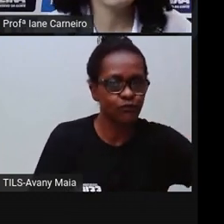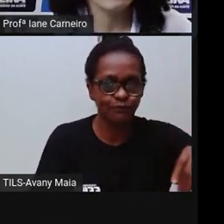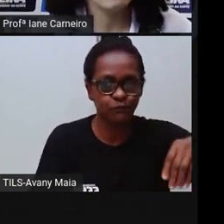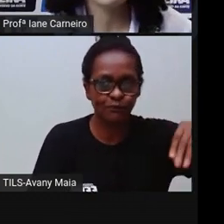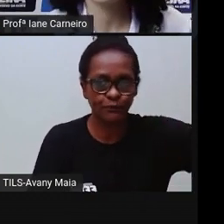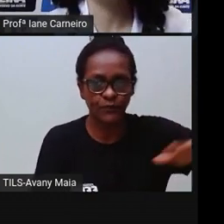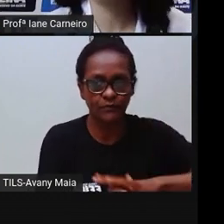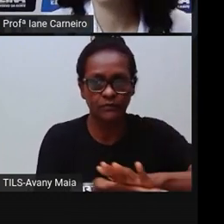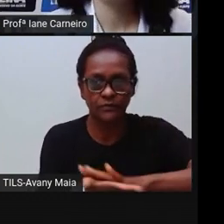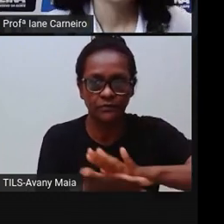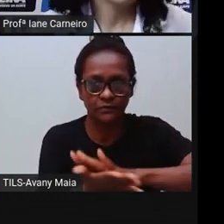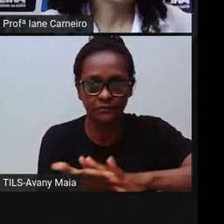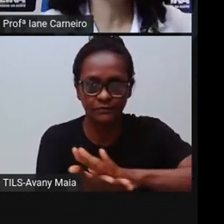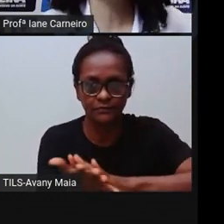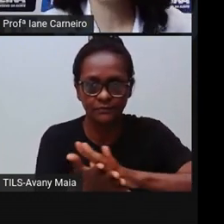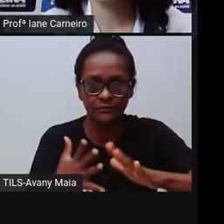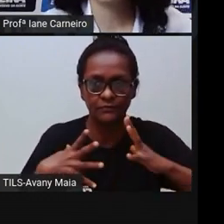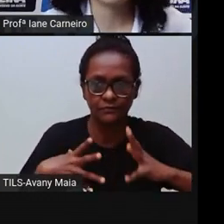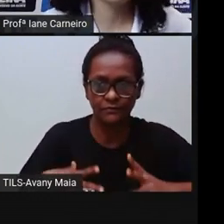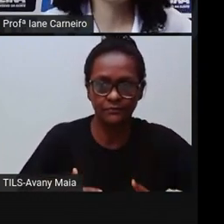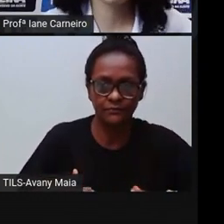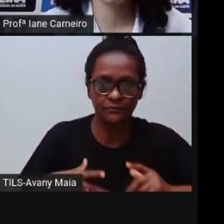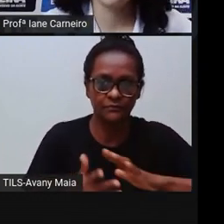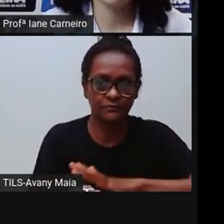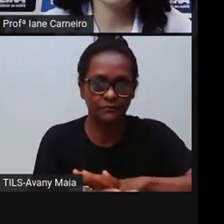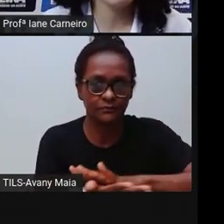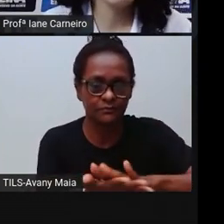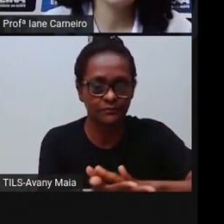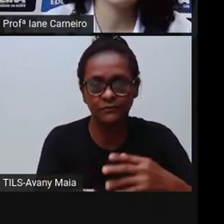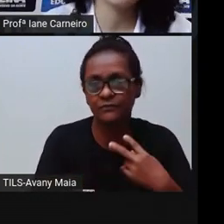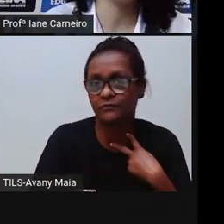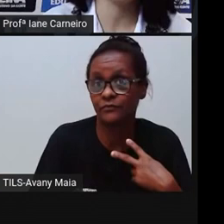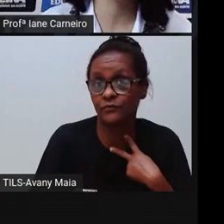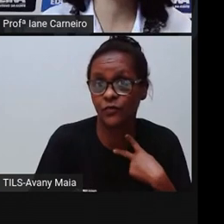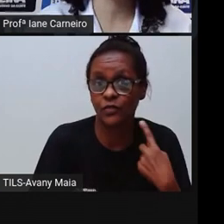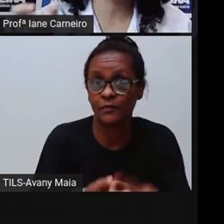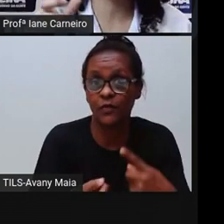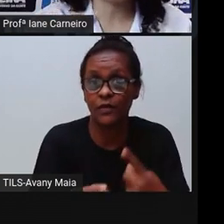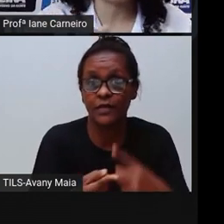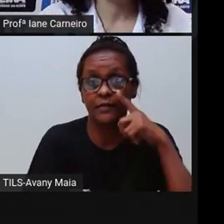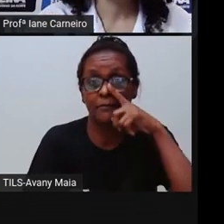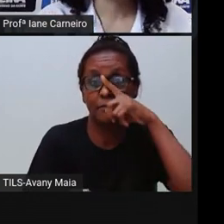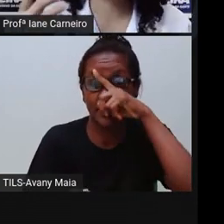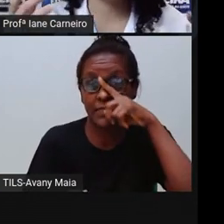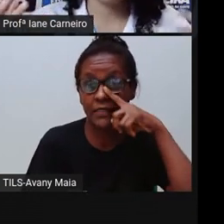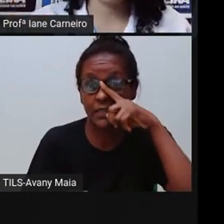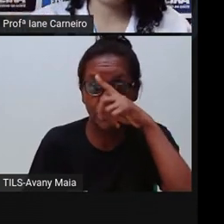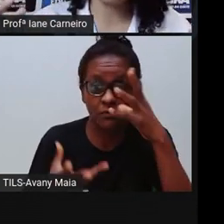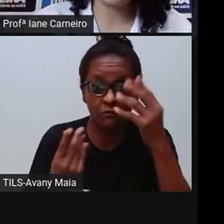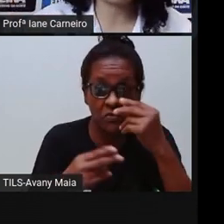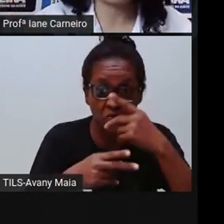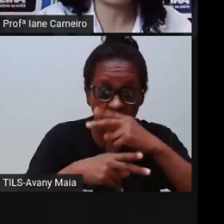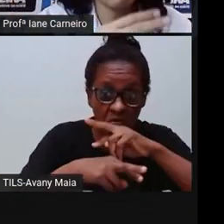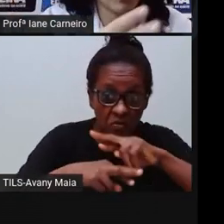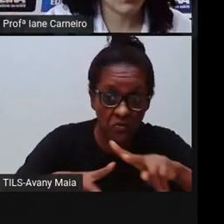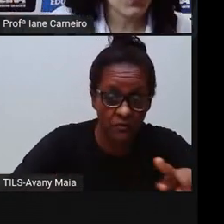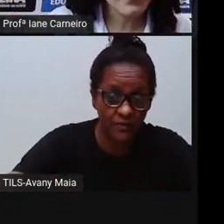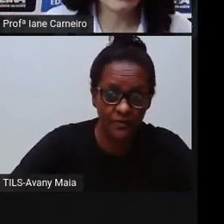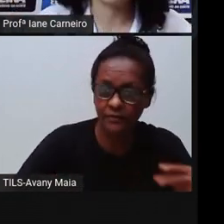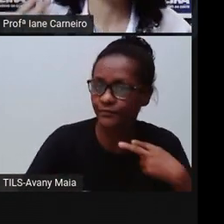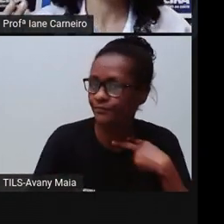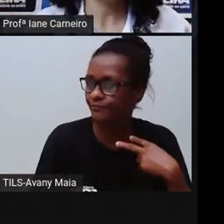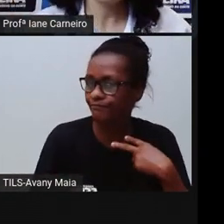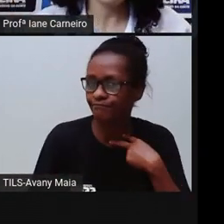detergente, que boa. Esses produtos, a criança não pode mexer, né? A Pro colocou lá, que você pode ajudar com a